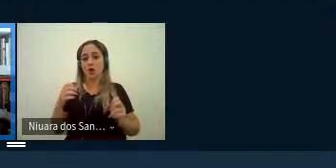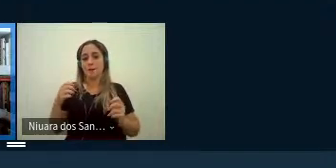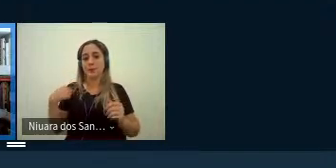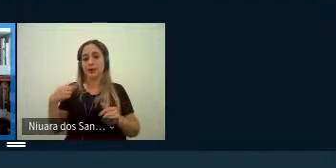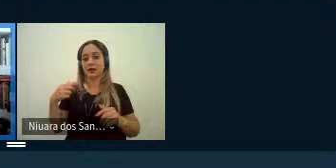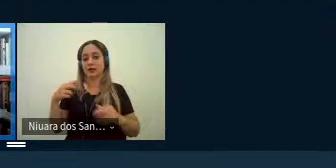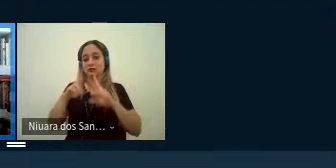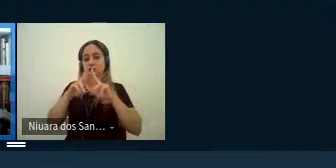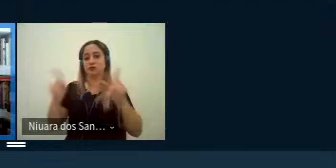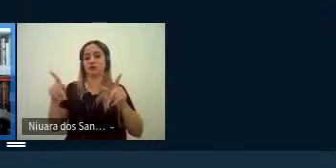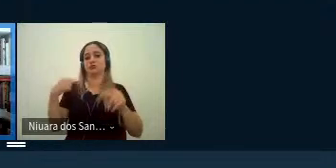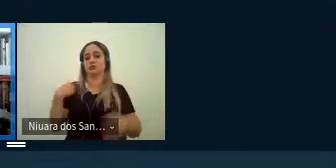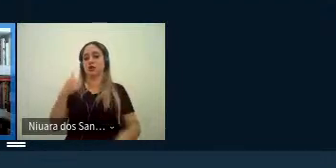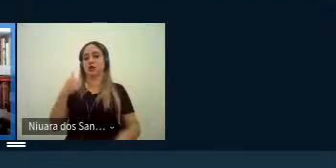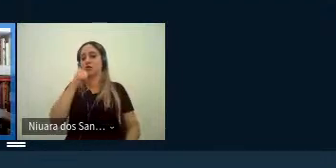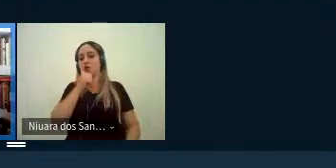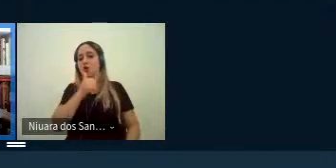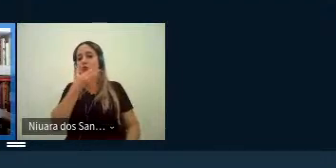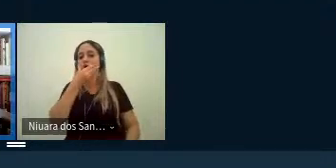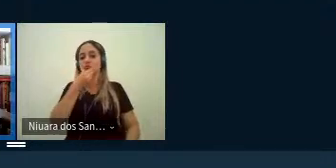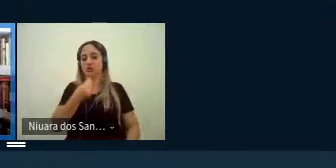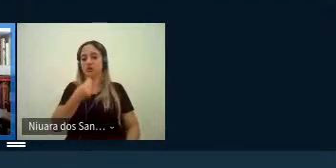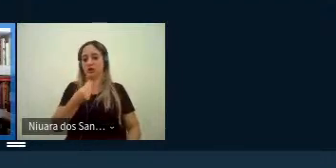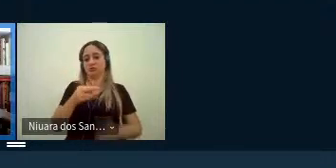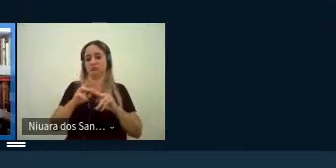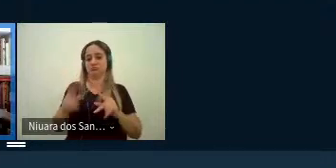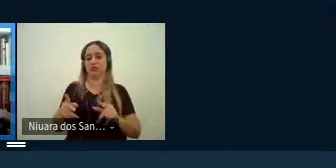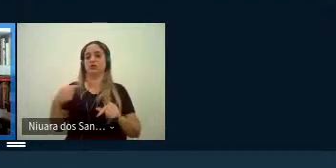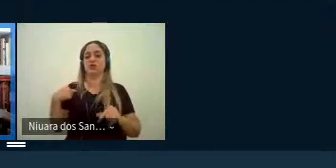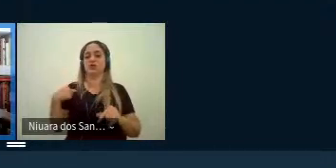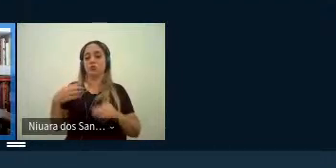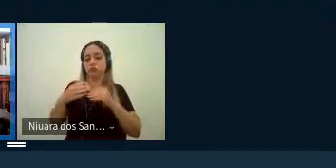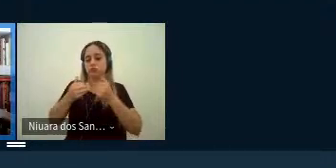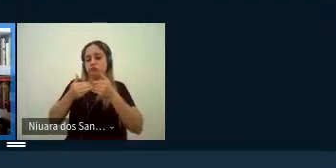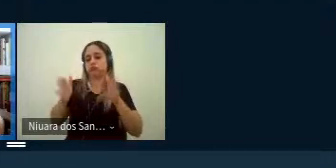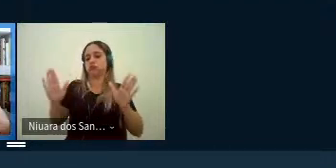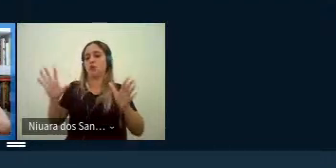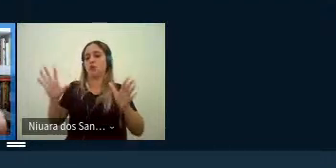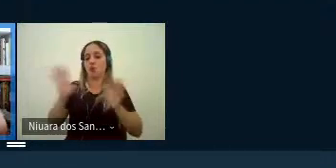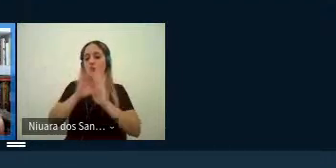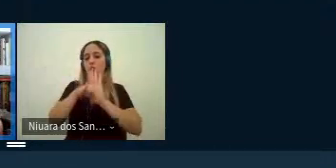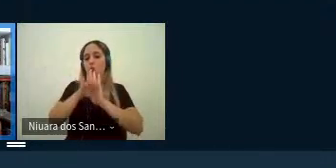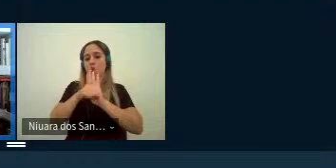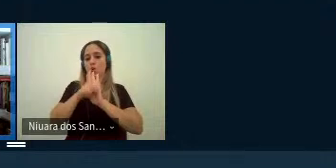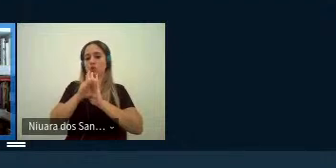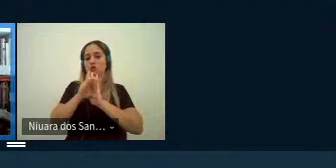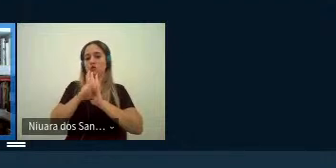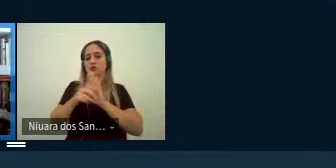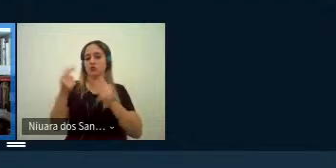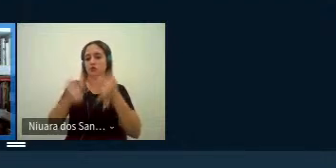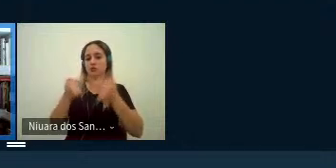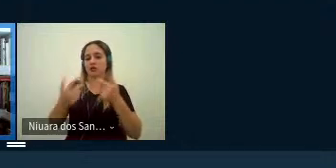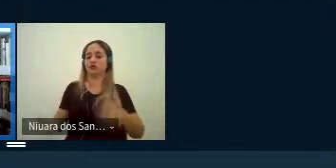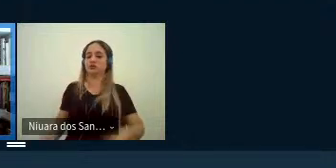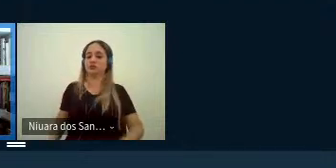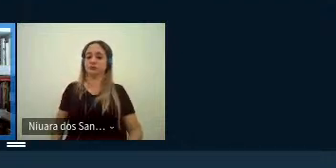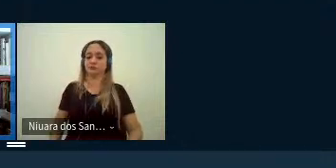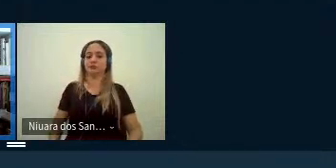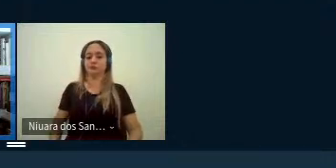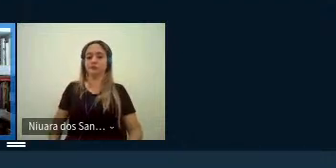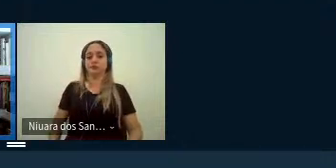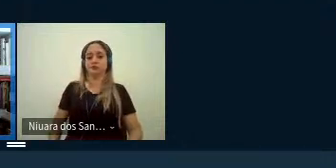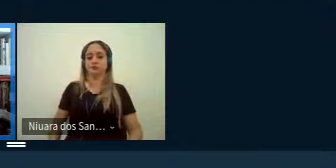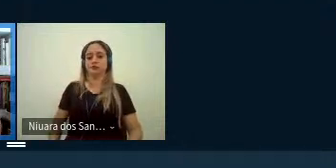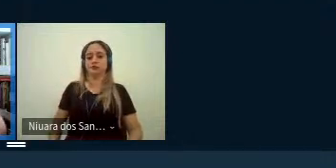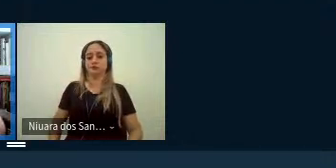desigualdades entre os homens e as mulheres né expandindo a sua conceituação de política né então à medida que